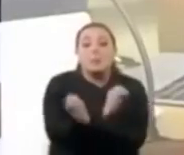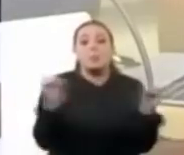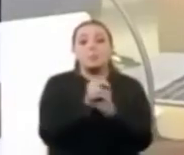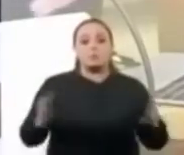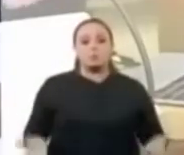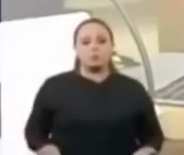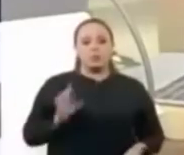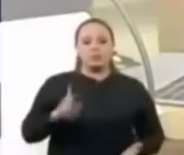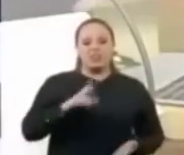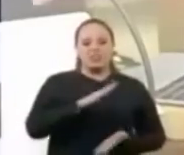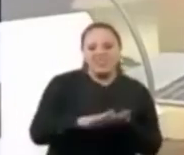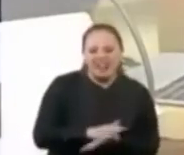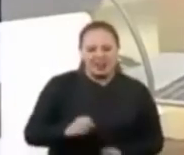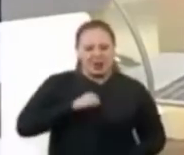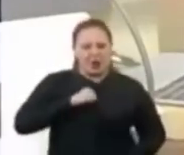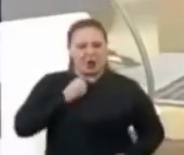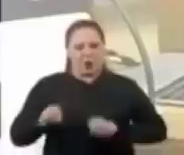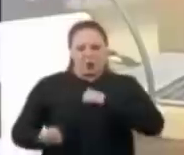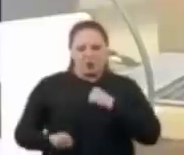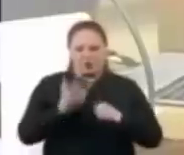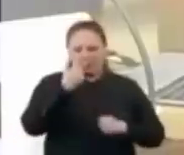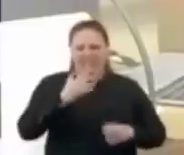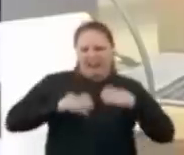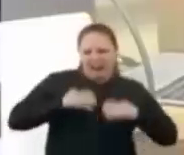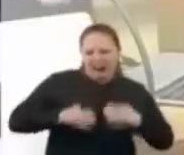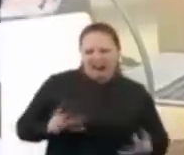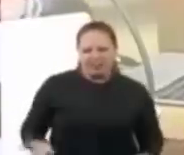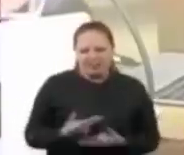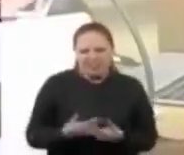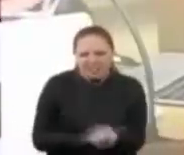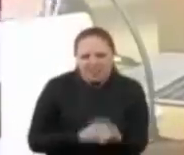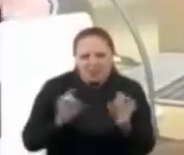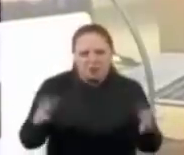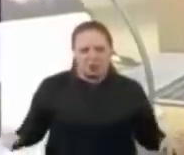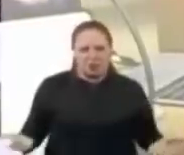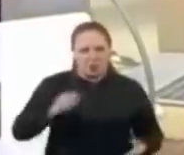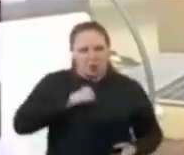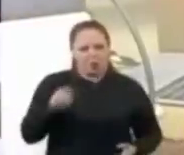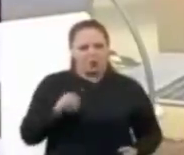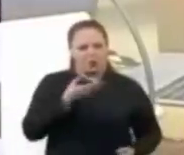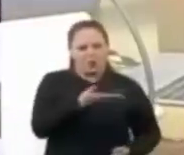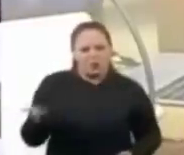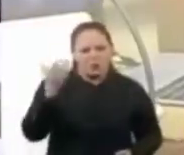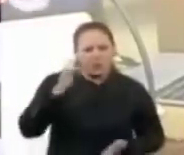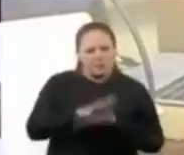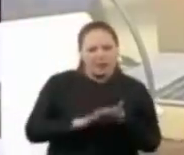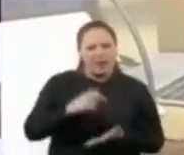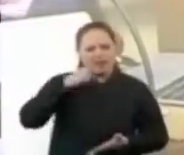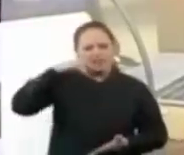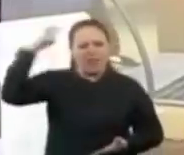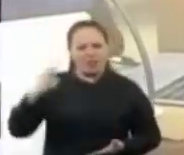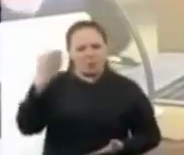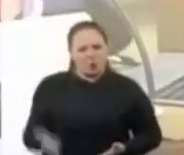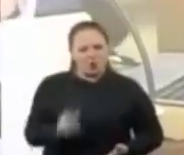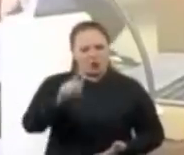É bilis, ódio, mau sentimento, mau secreto. É uma coisa horrível. V. Exª nos envergonha. V.